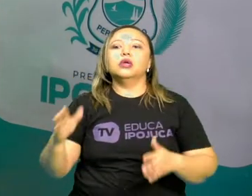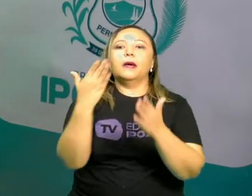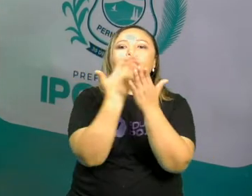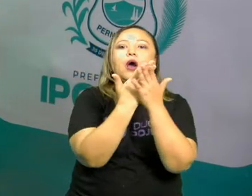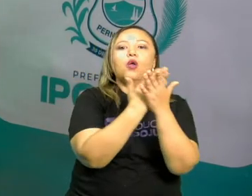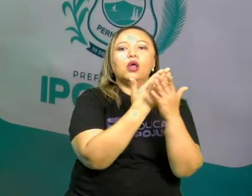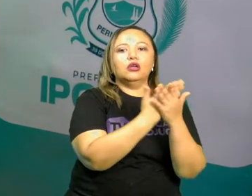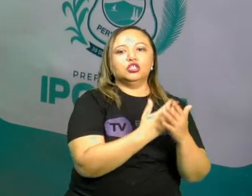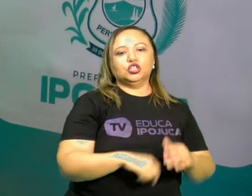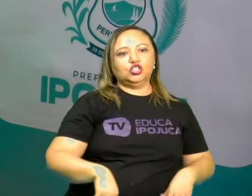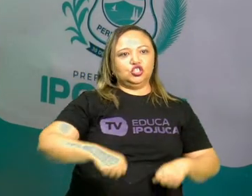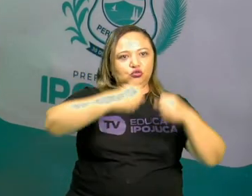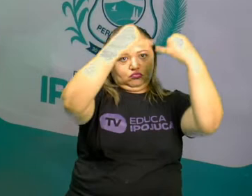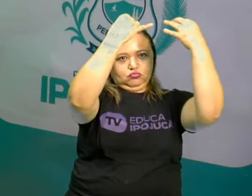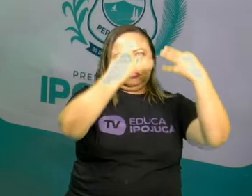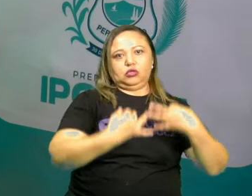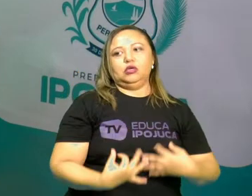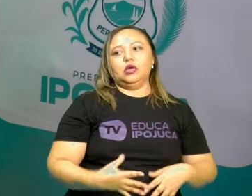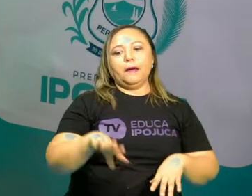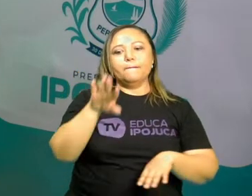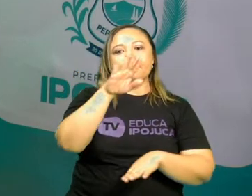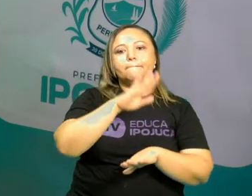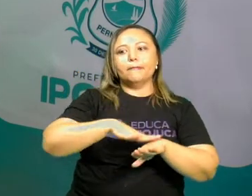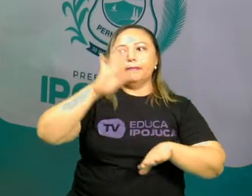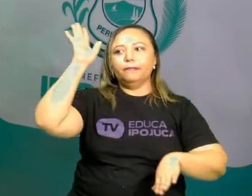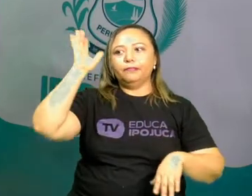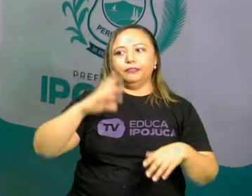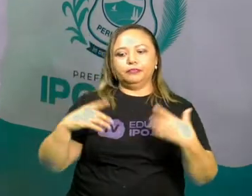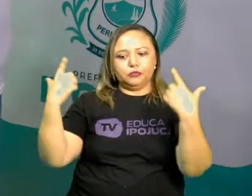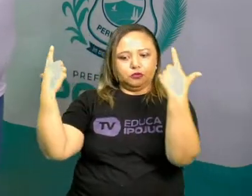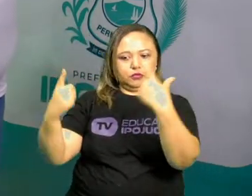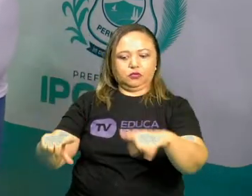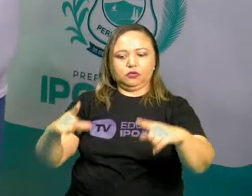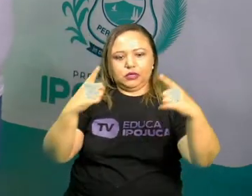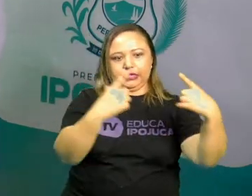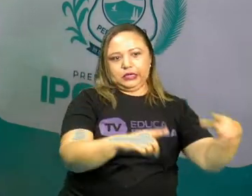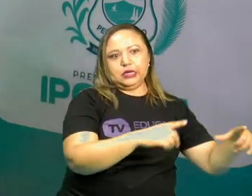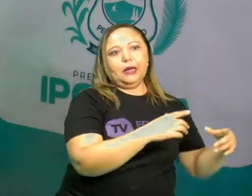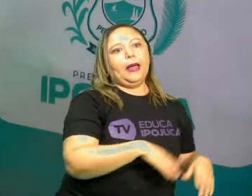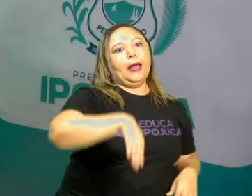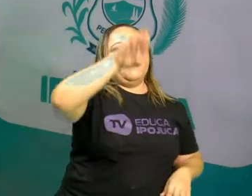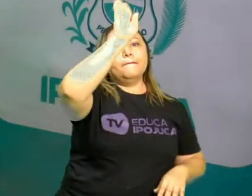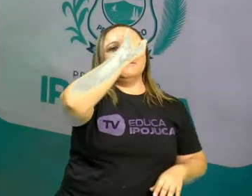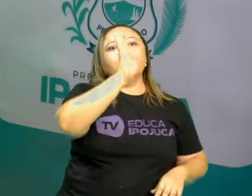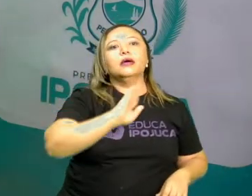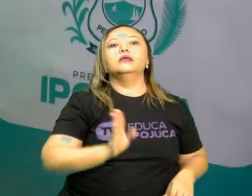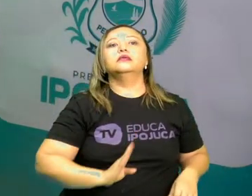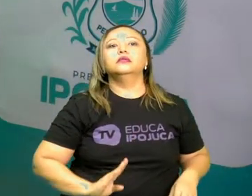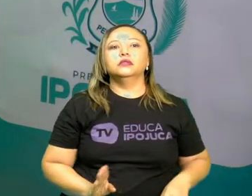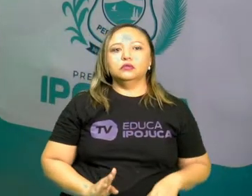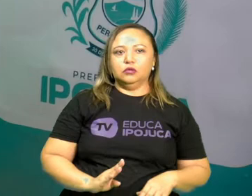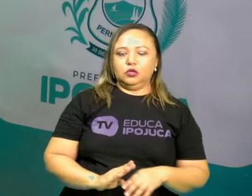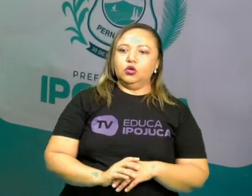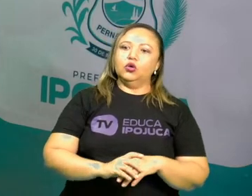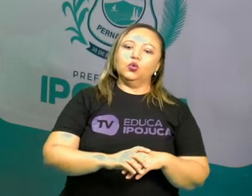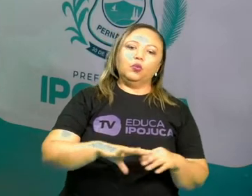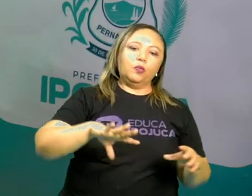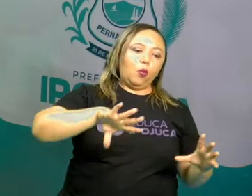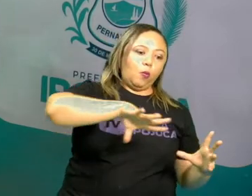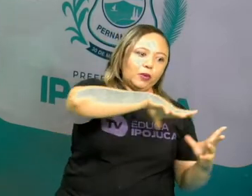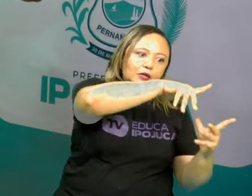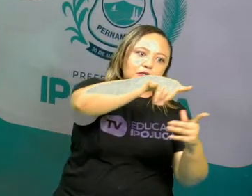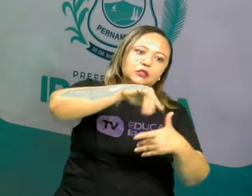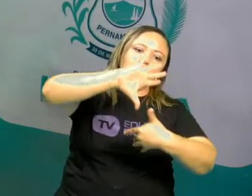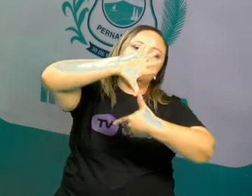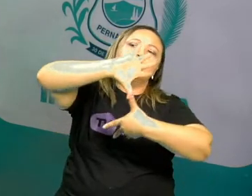pouquinho sobre o território brasileiro, sobre sua localização, sobre em que parte do mundo o Brasil